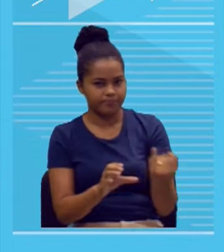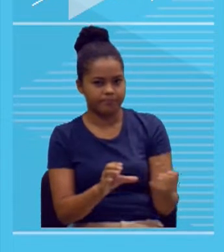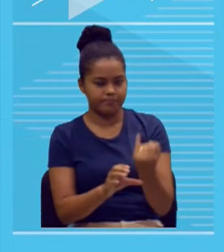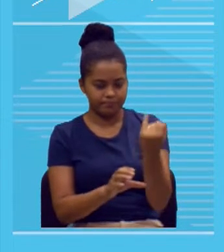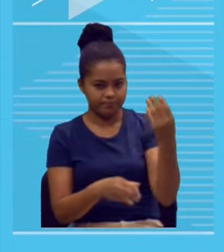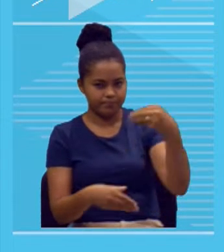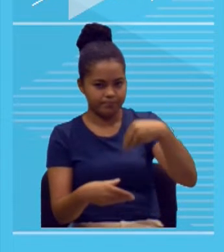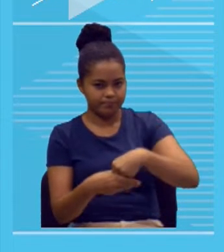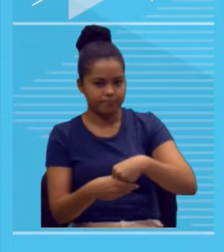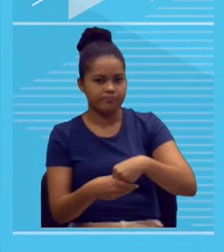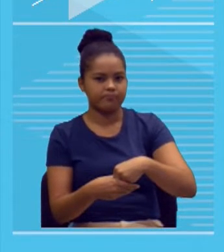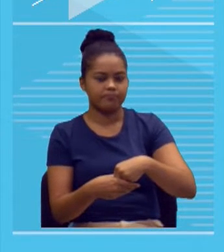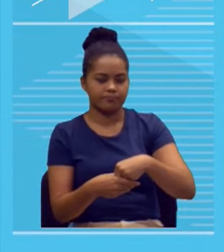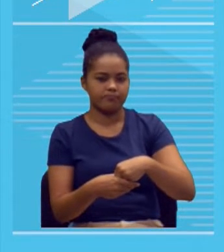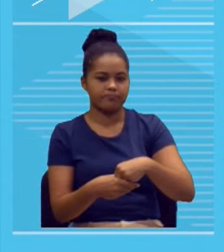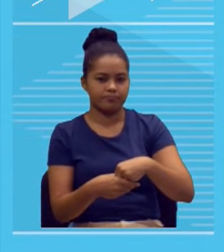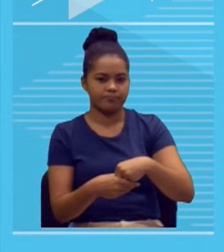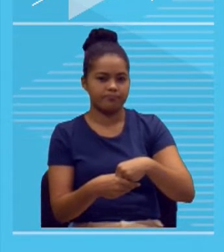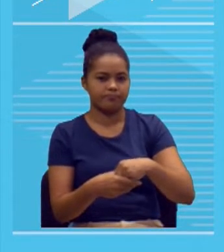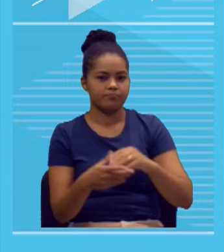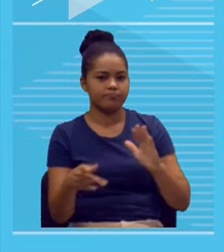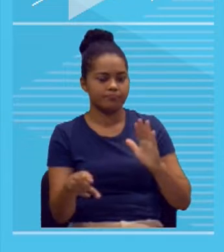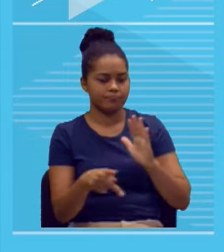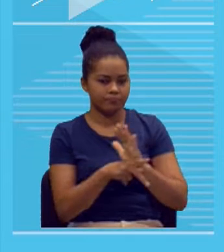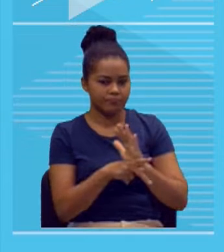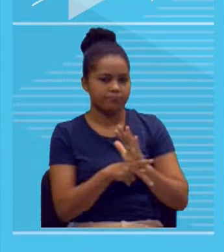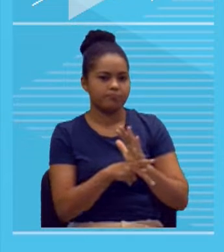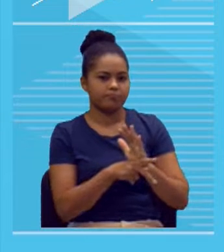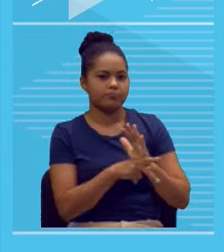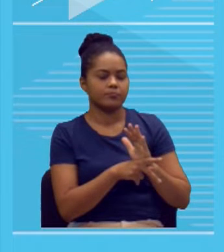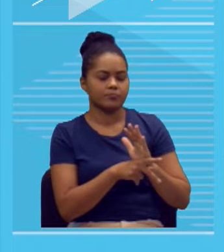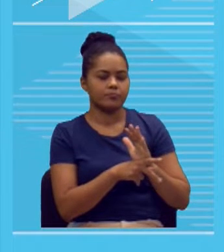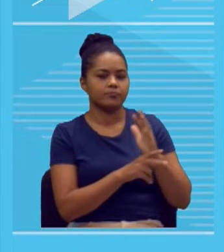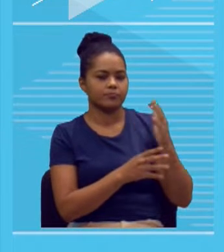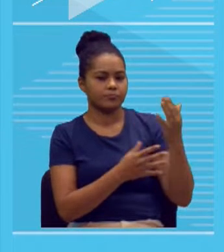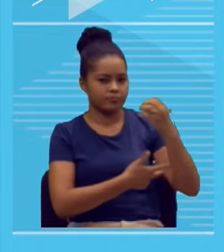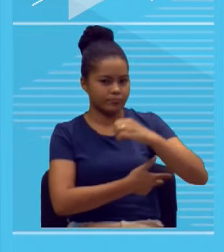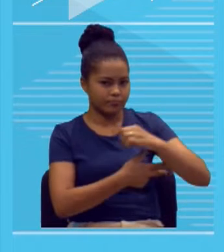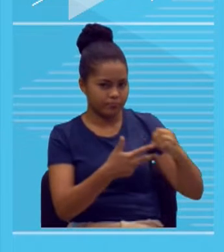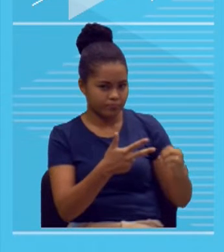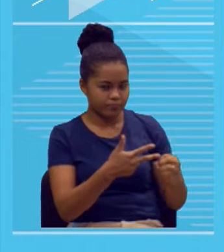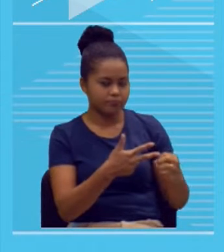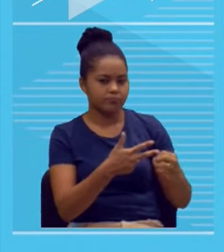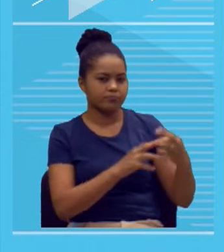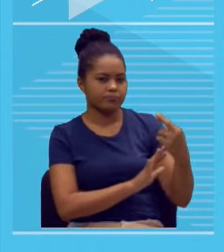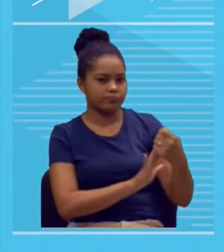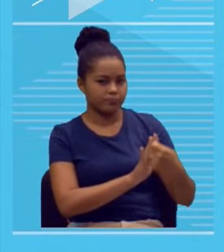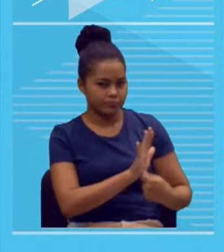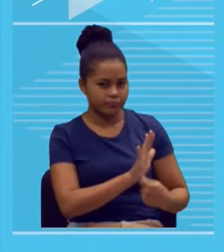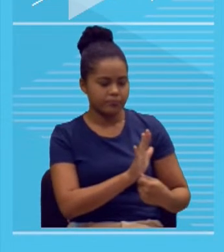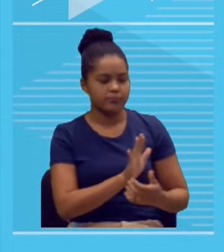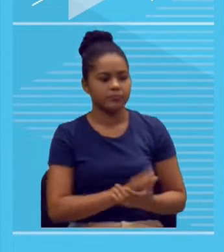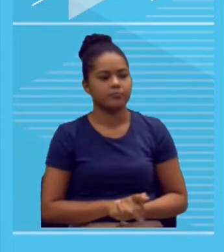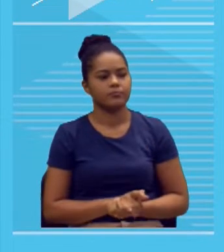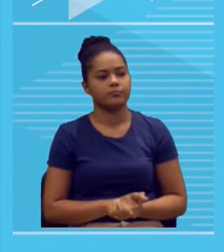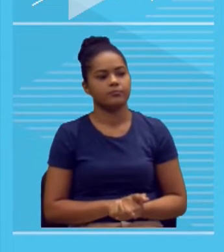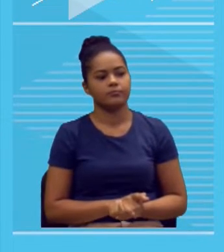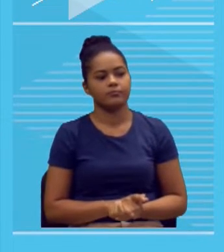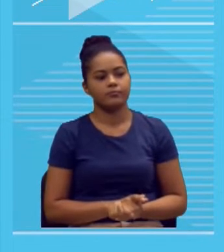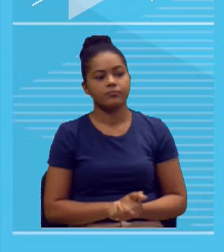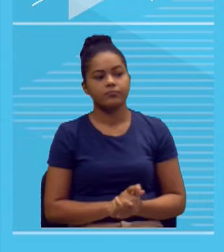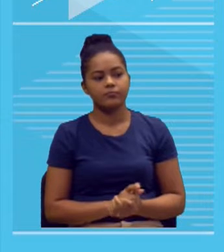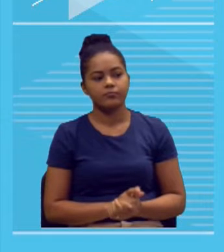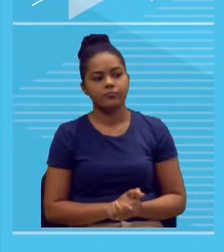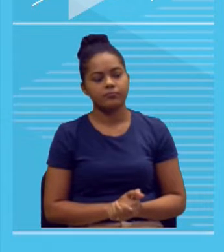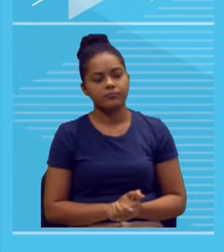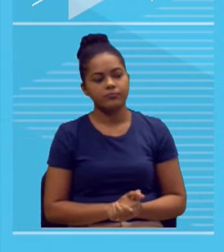conclusão de acordo com os moldes da matriz de redação do Enem. Então, é nessa vibe que a gente vai continuar aqui a aula de